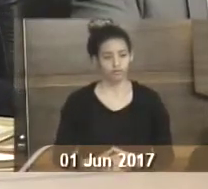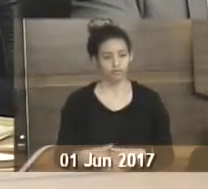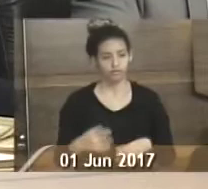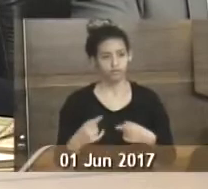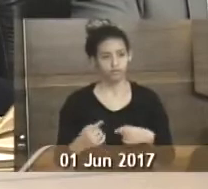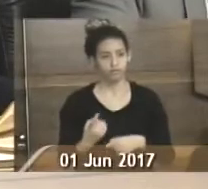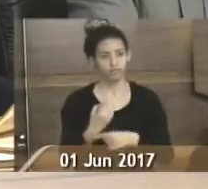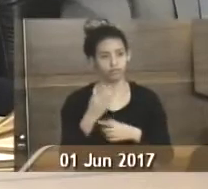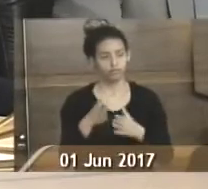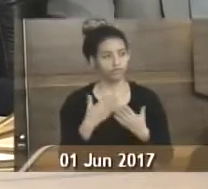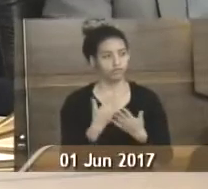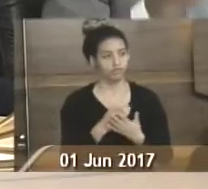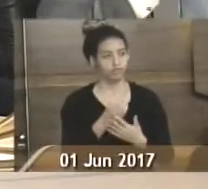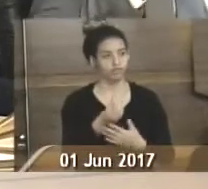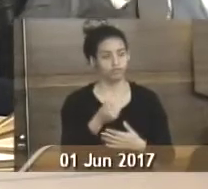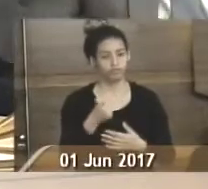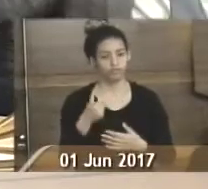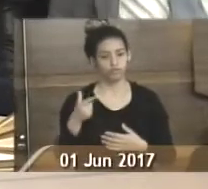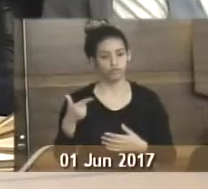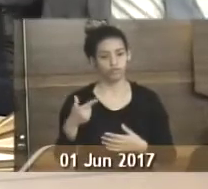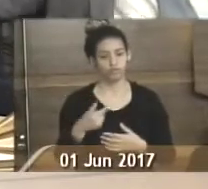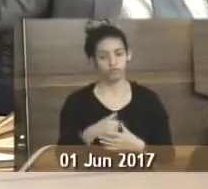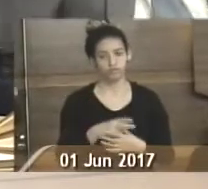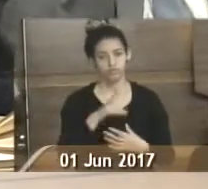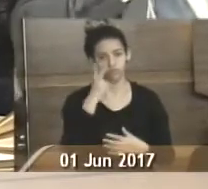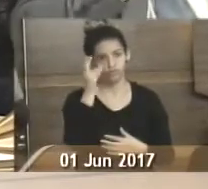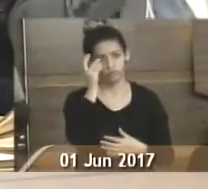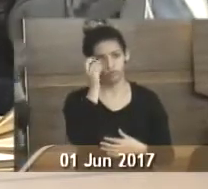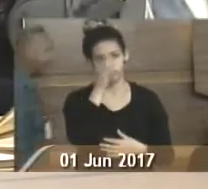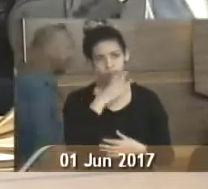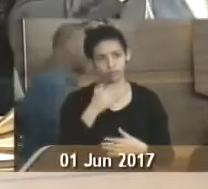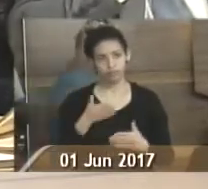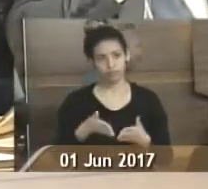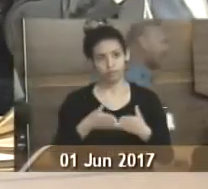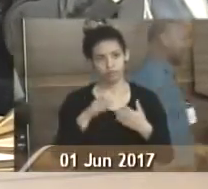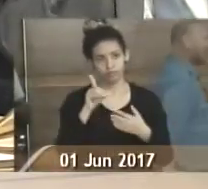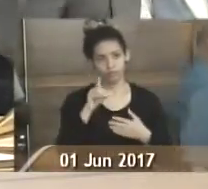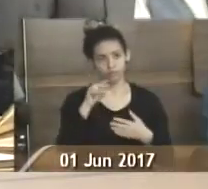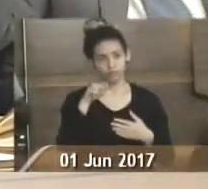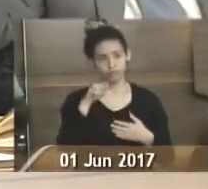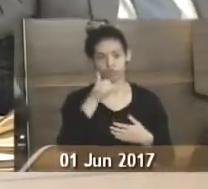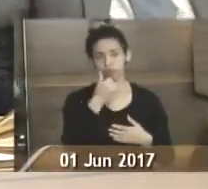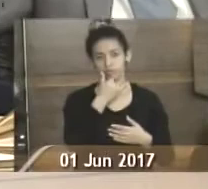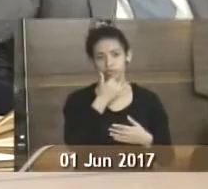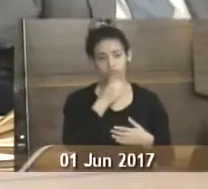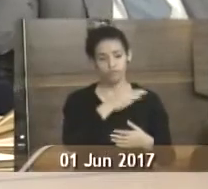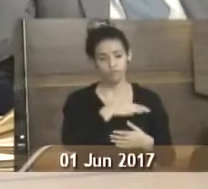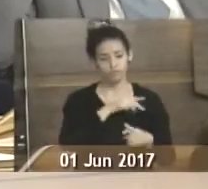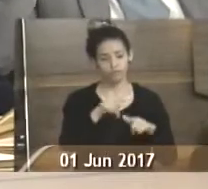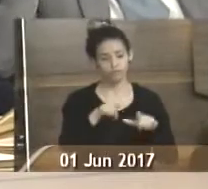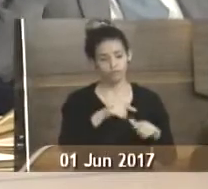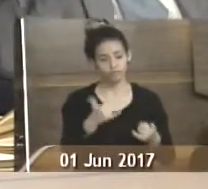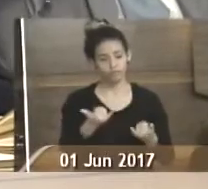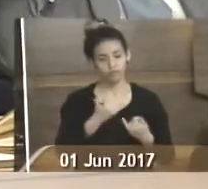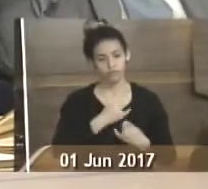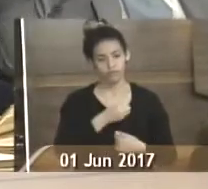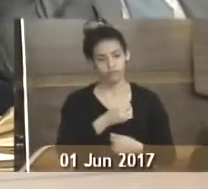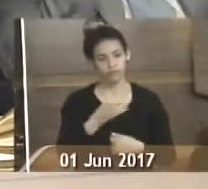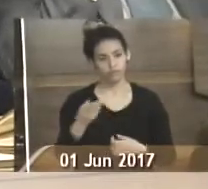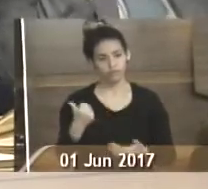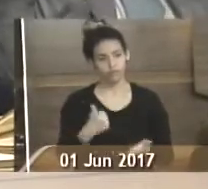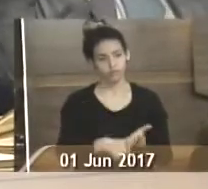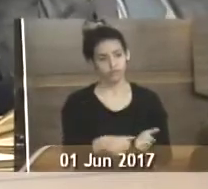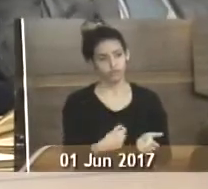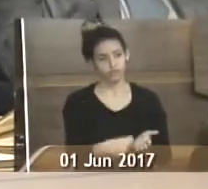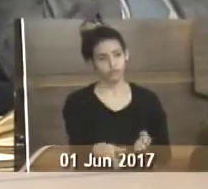Em discussão, o único requerimento, 612, de autoria da vereadora Tite Brasil, solicitando à agência do Ministério do Trabalho e Emprego de Angra dos Reis informações sobre a quantidade